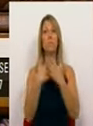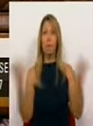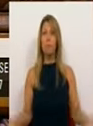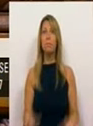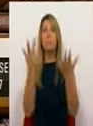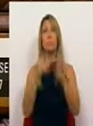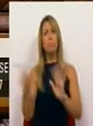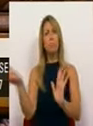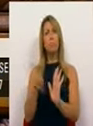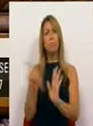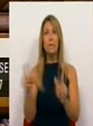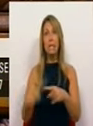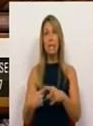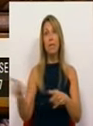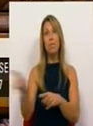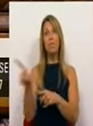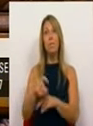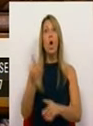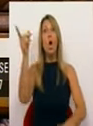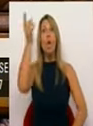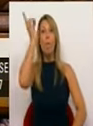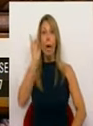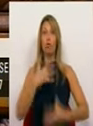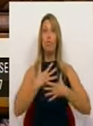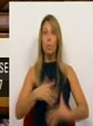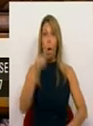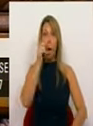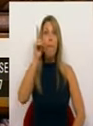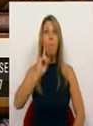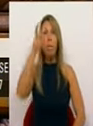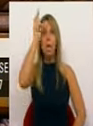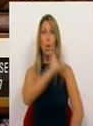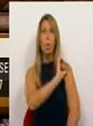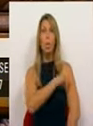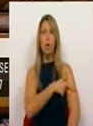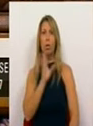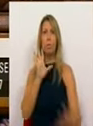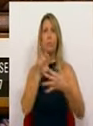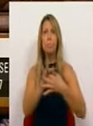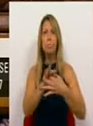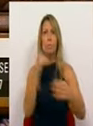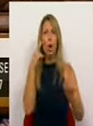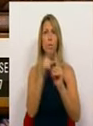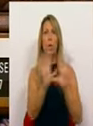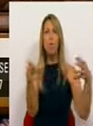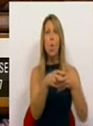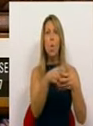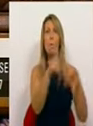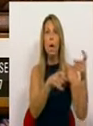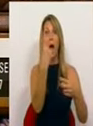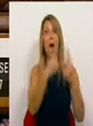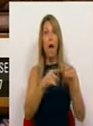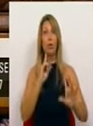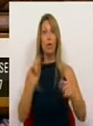recrutamento de bombeiros voluntários. Homens e mulheres corajosos que dedicam o seu tempo à comunidade, pondo em risco as próprias vidas. Os